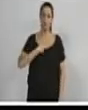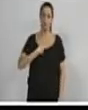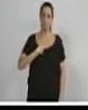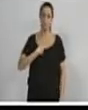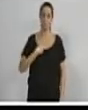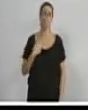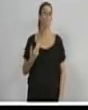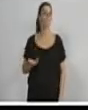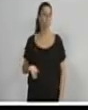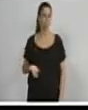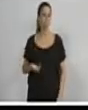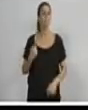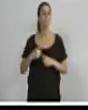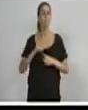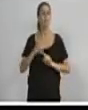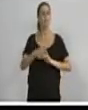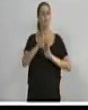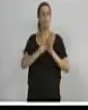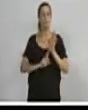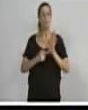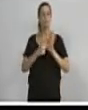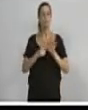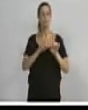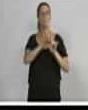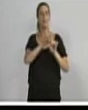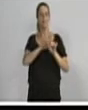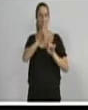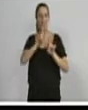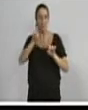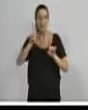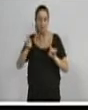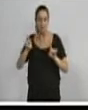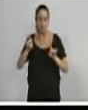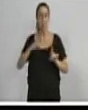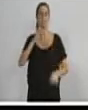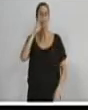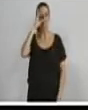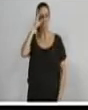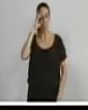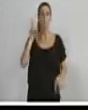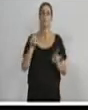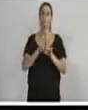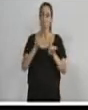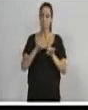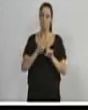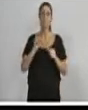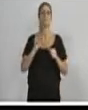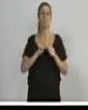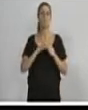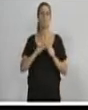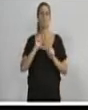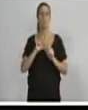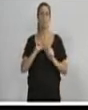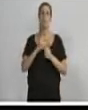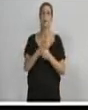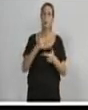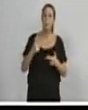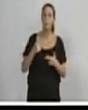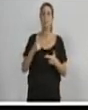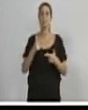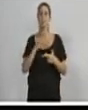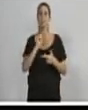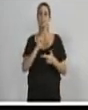Afinal de contas, eu acabei de mostrar o gráfico para vocês. Dilma incorreu nas chamadas pedaladas fiscais. Prática de